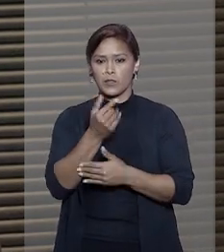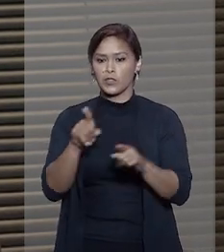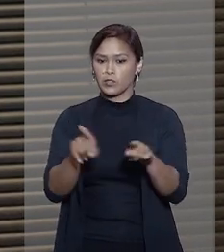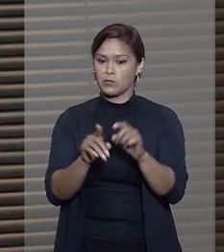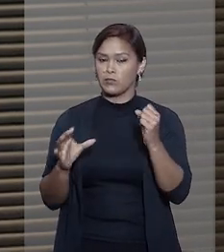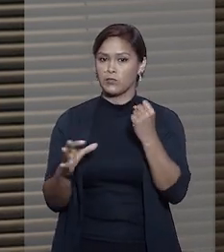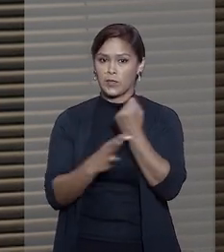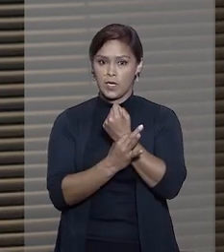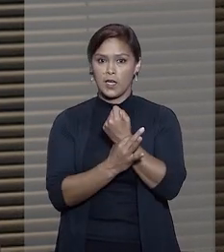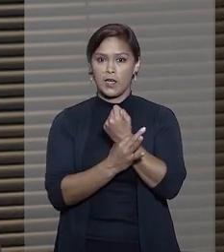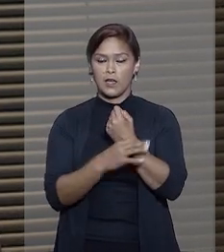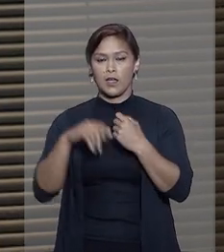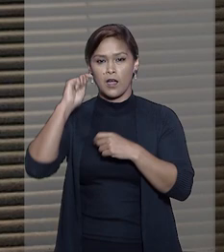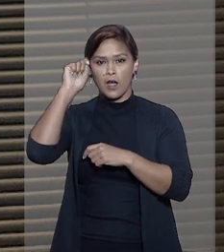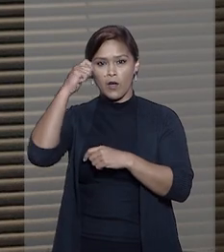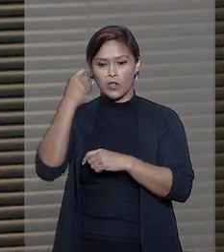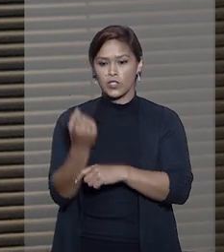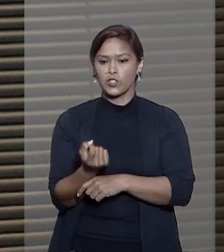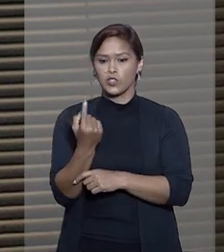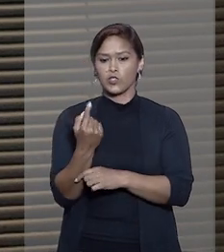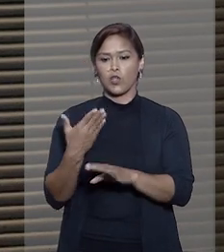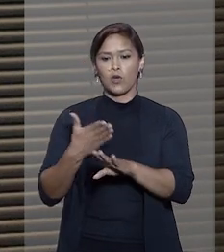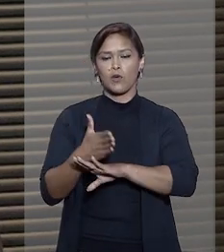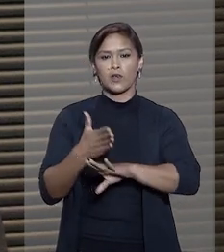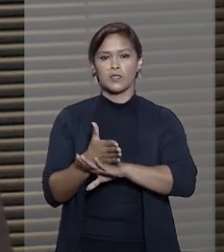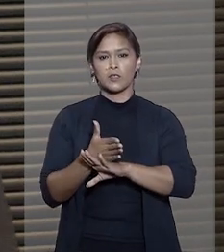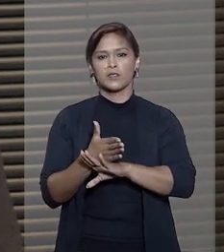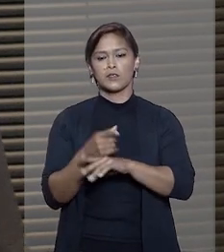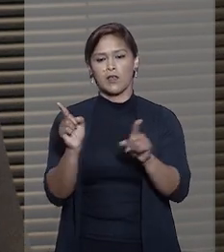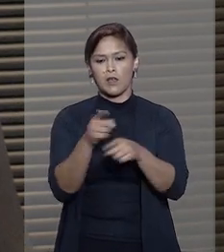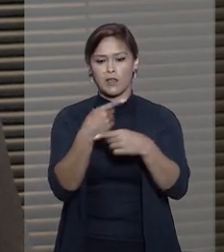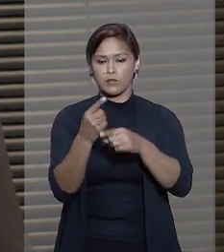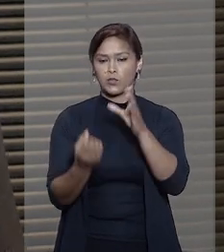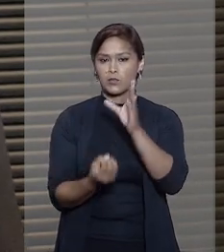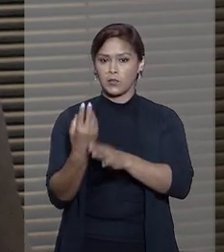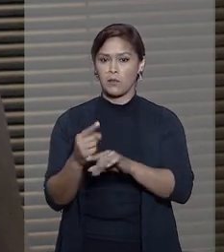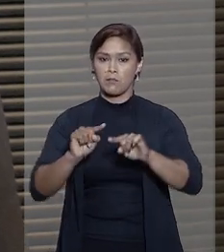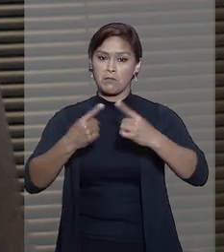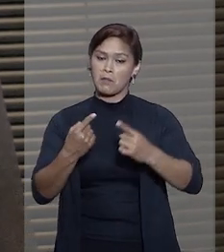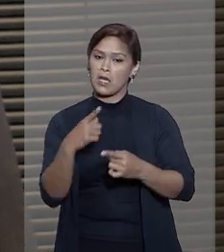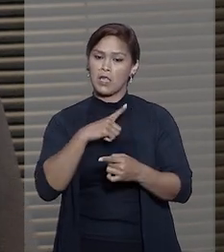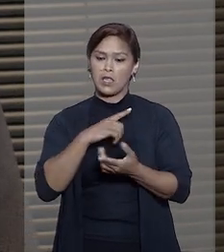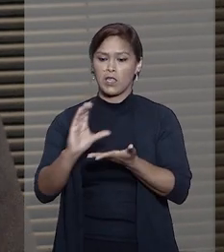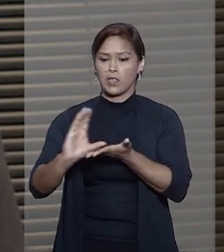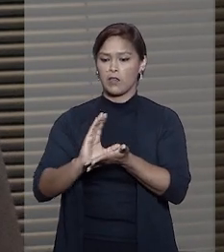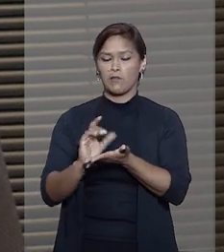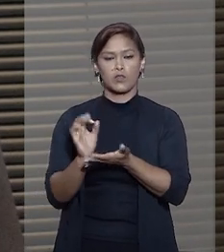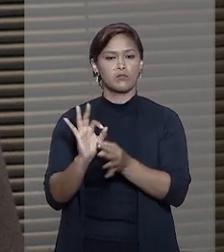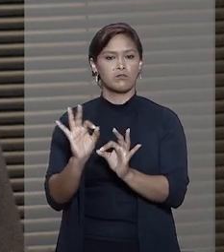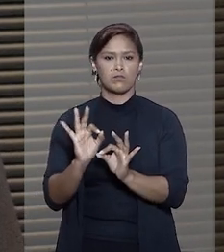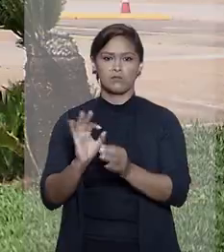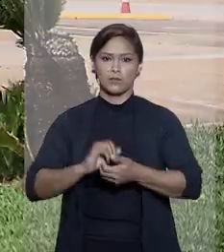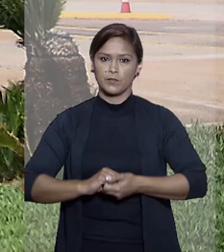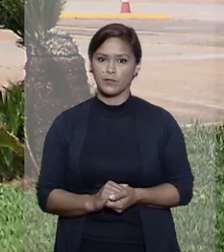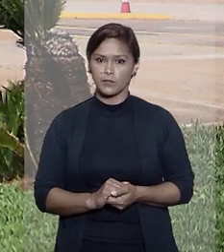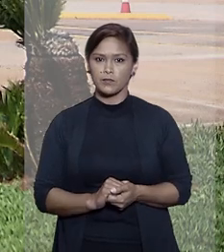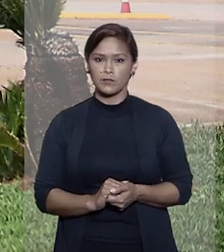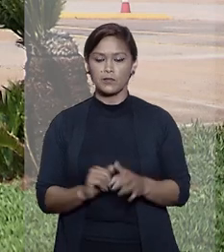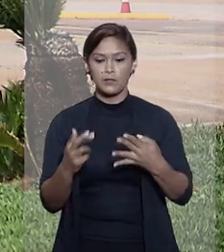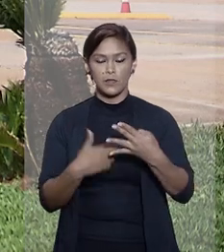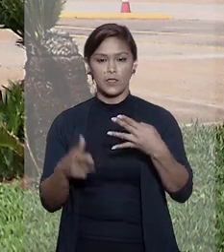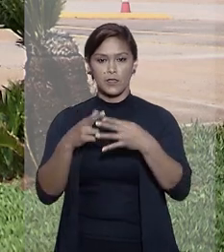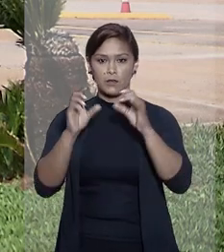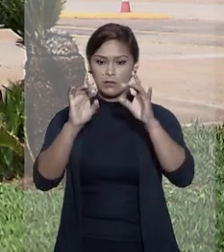para garantir ao artista apenas o acesso às músicas originais, mas sem devolução definitiva. Em